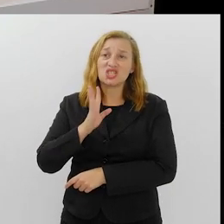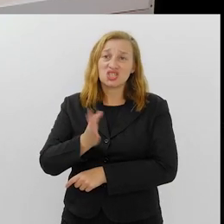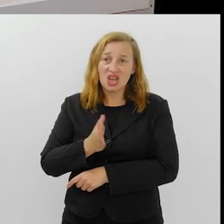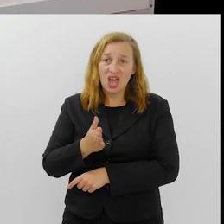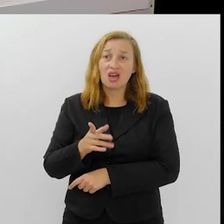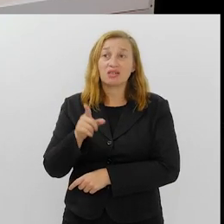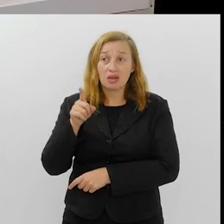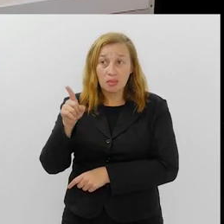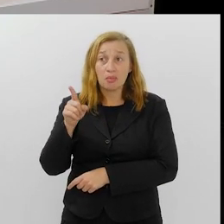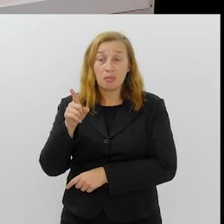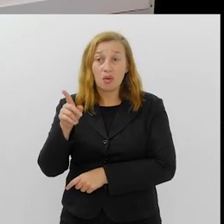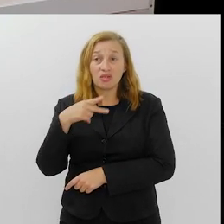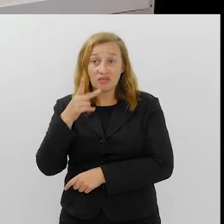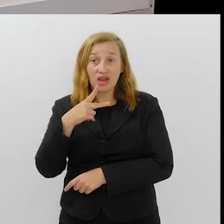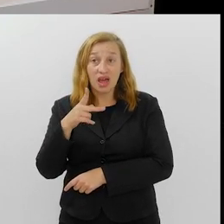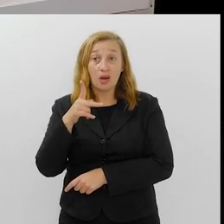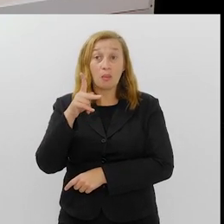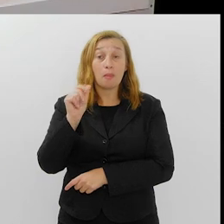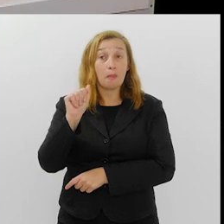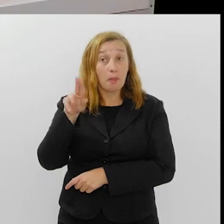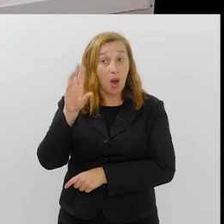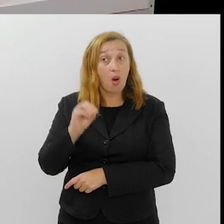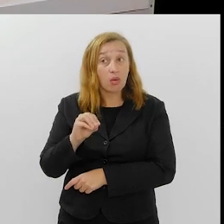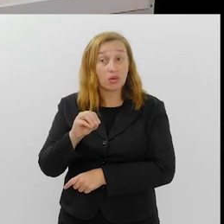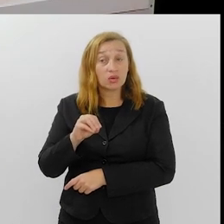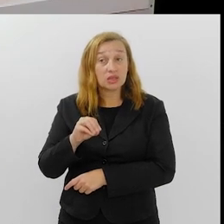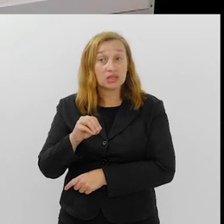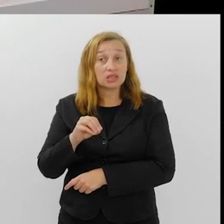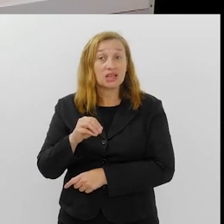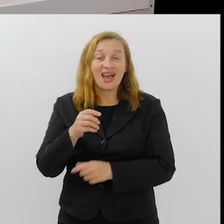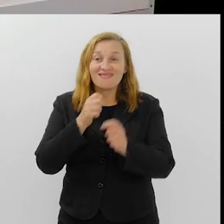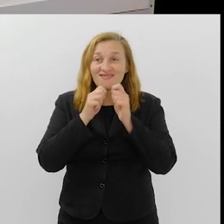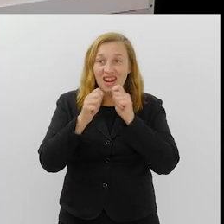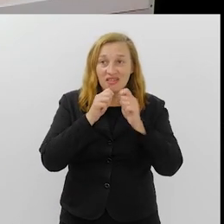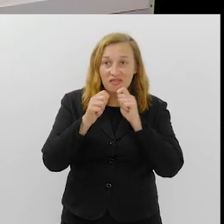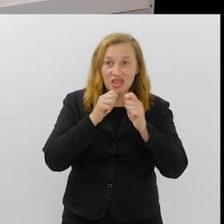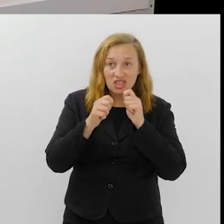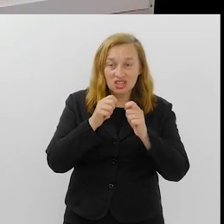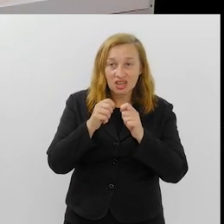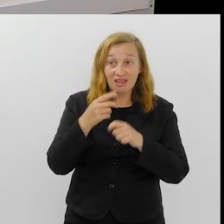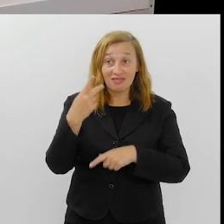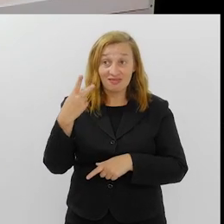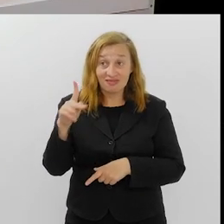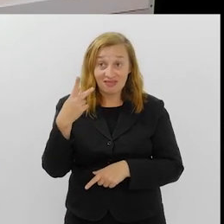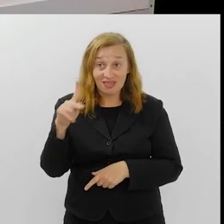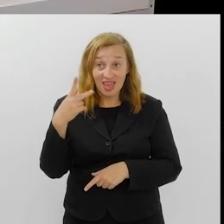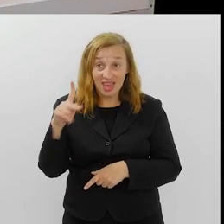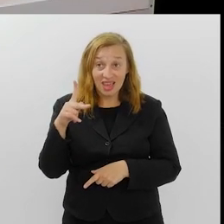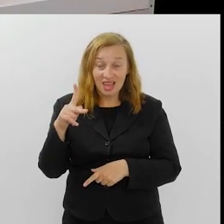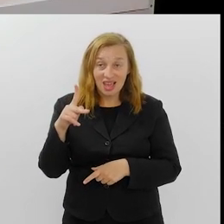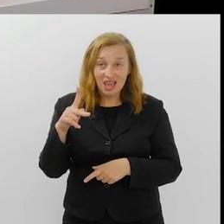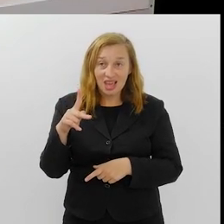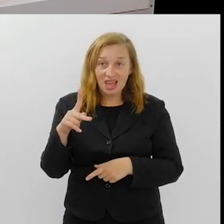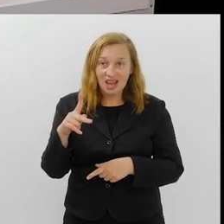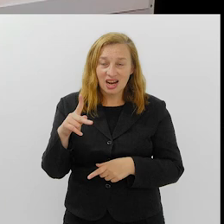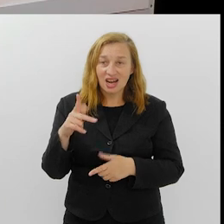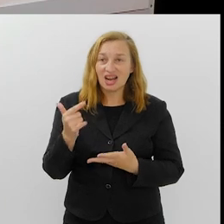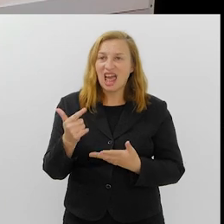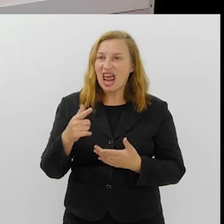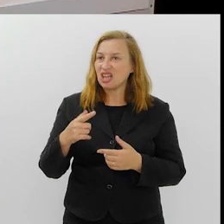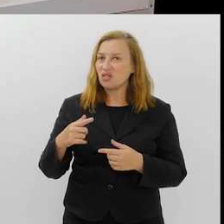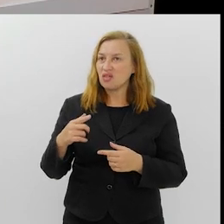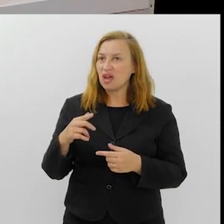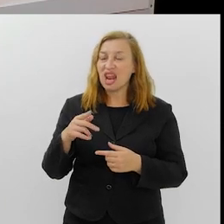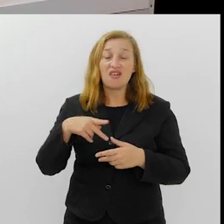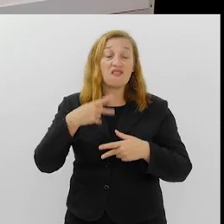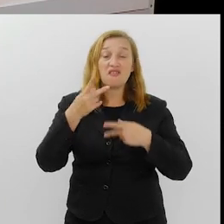Você pode dizer, até eu falo aqui para prestar atenção, a maneira, as entrevistas que a Maria Helena dá são de uma consistência, ela não